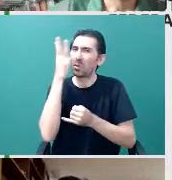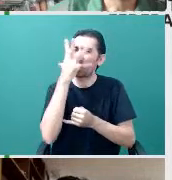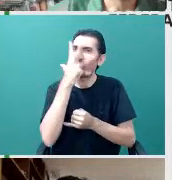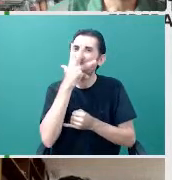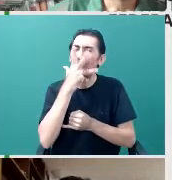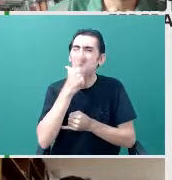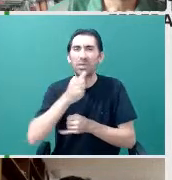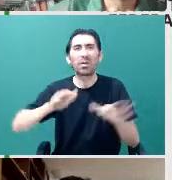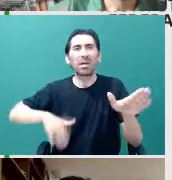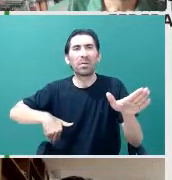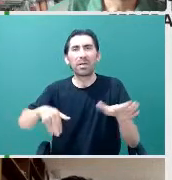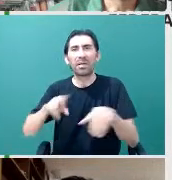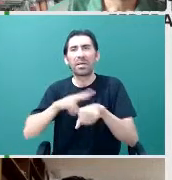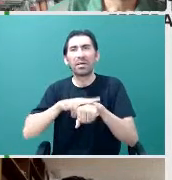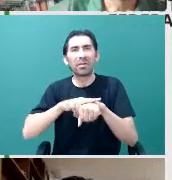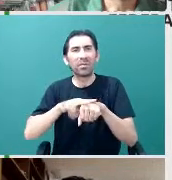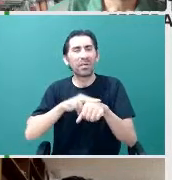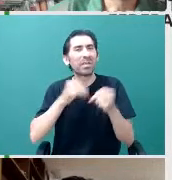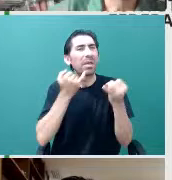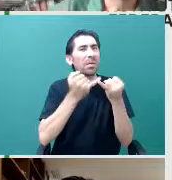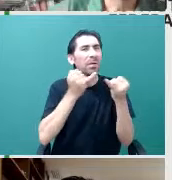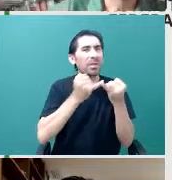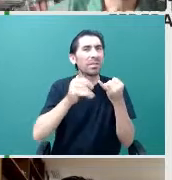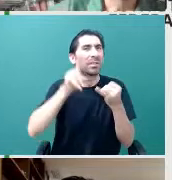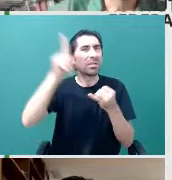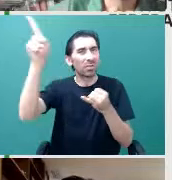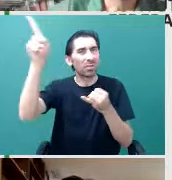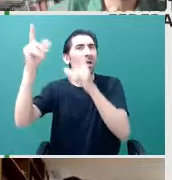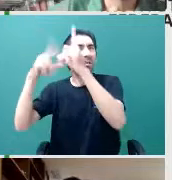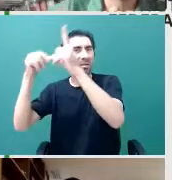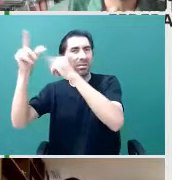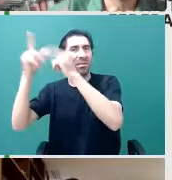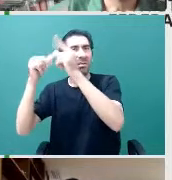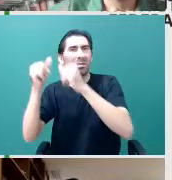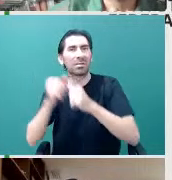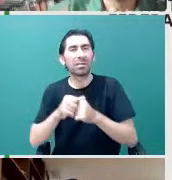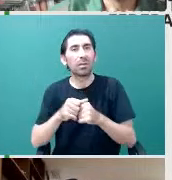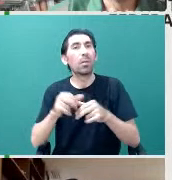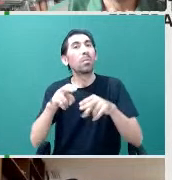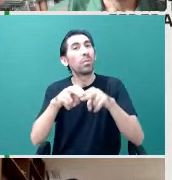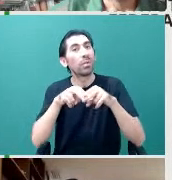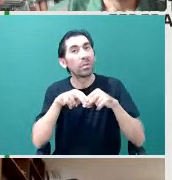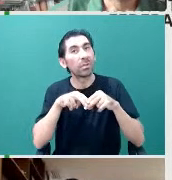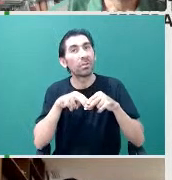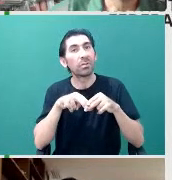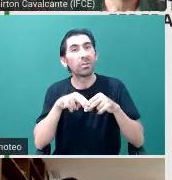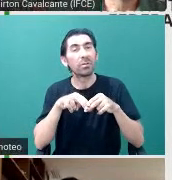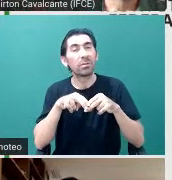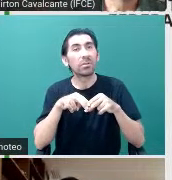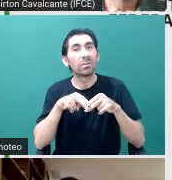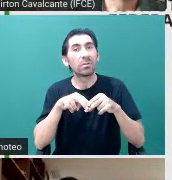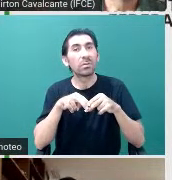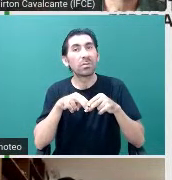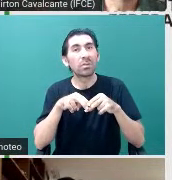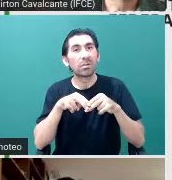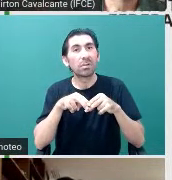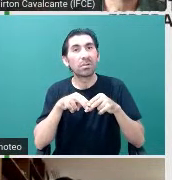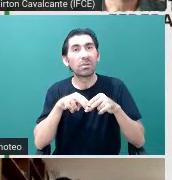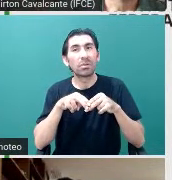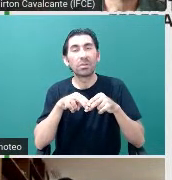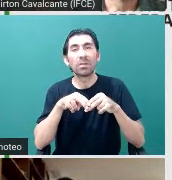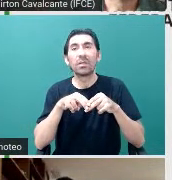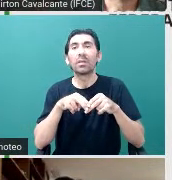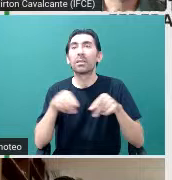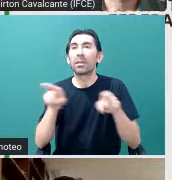Então é o mesmo material que tem nas estrelas. Então, vou só mencionar que eu